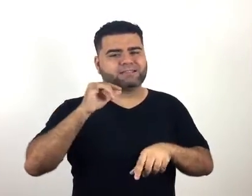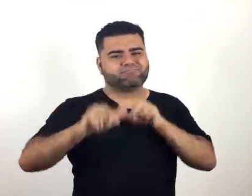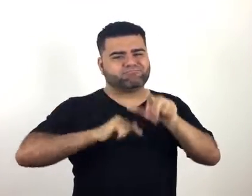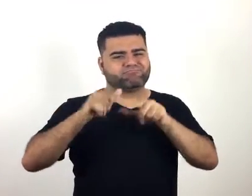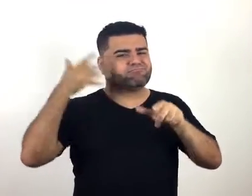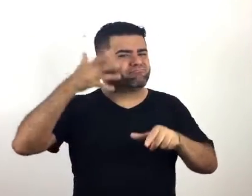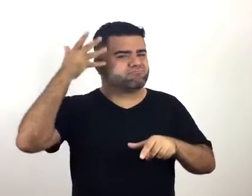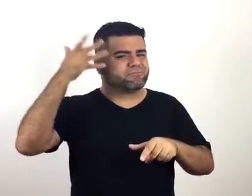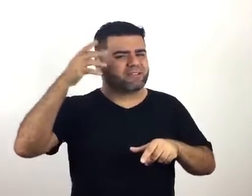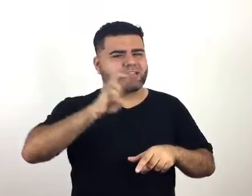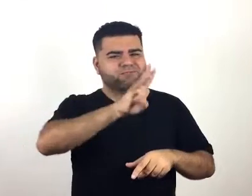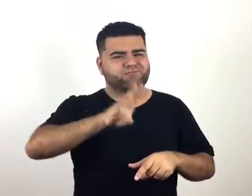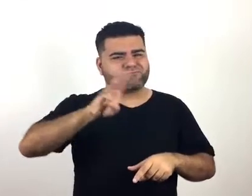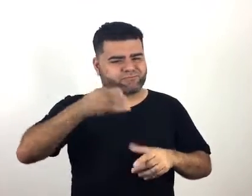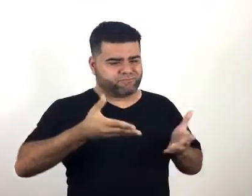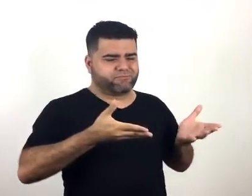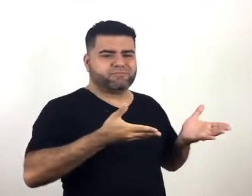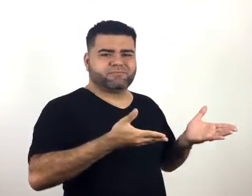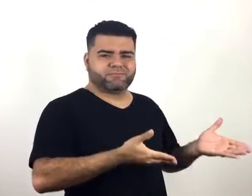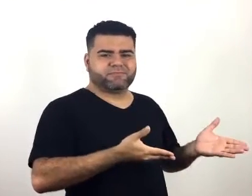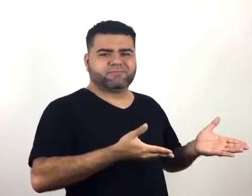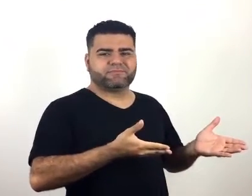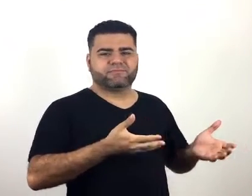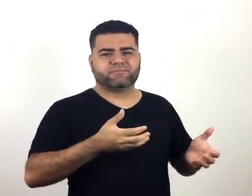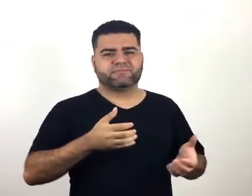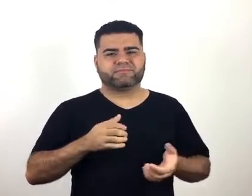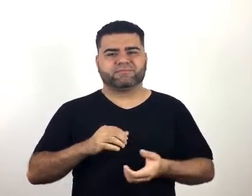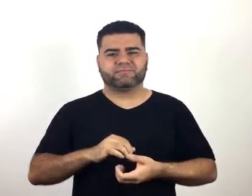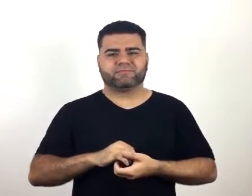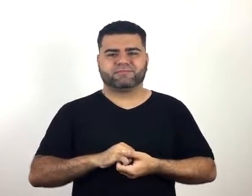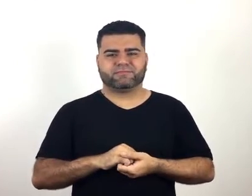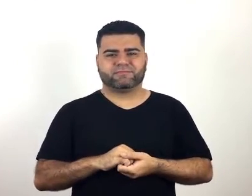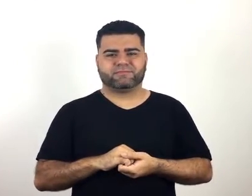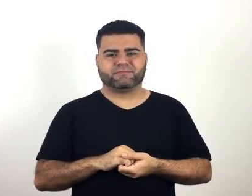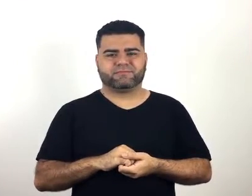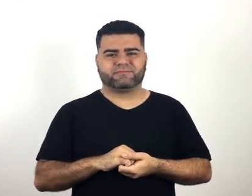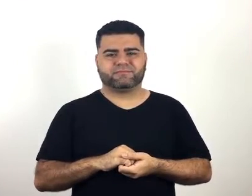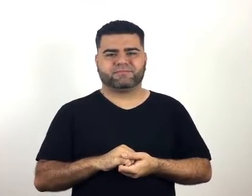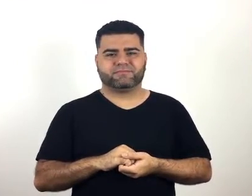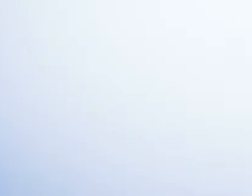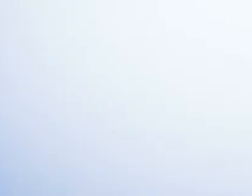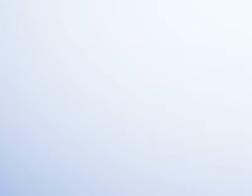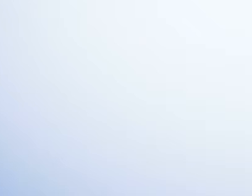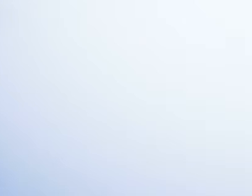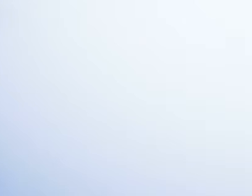resultados, acesse o nosso site www.patiaracaque.com.br. Espero você!